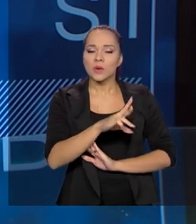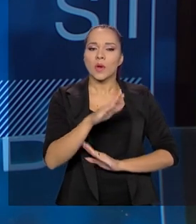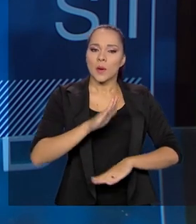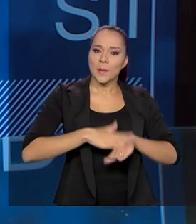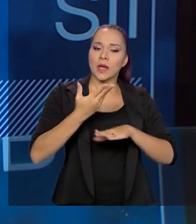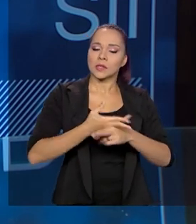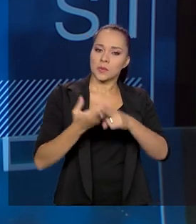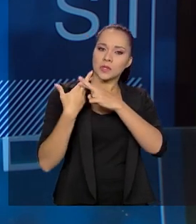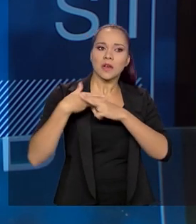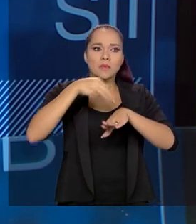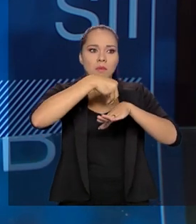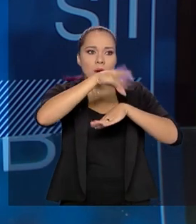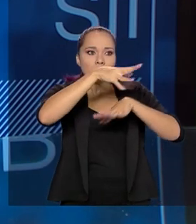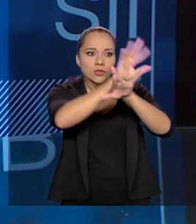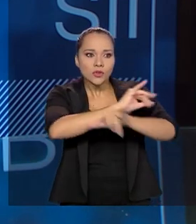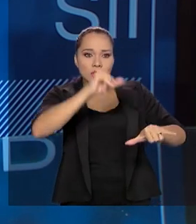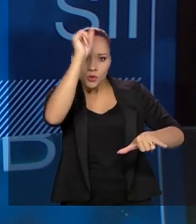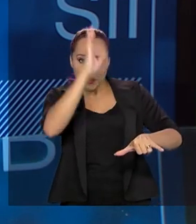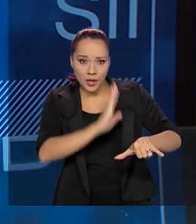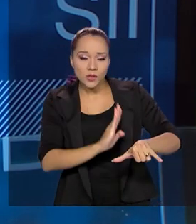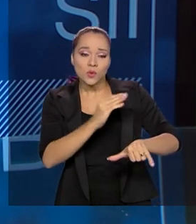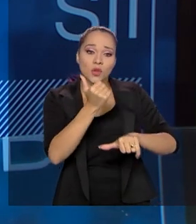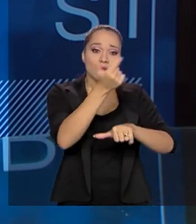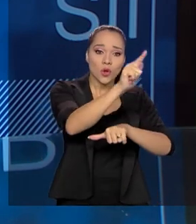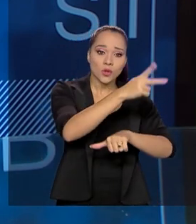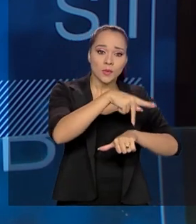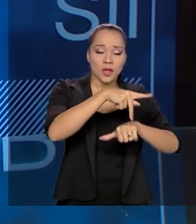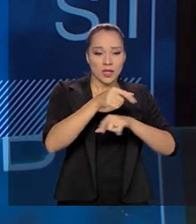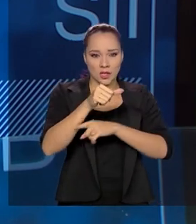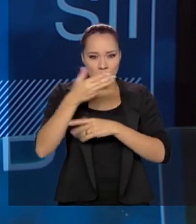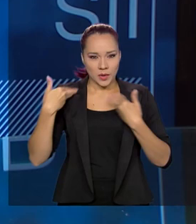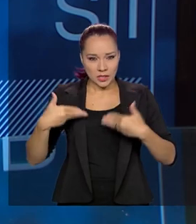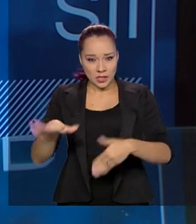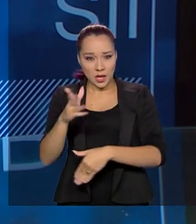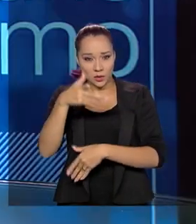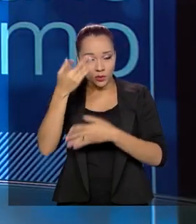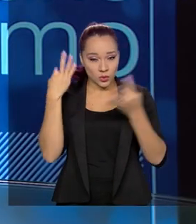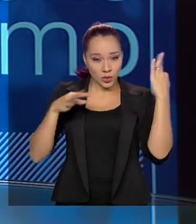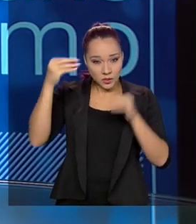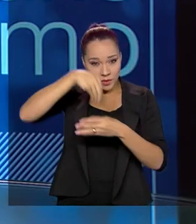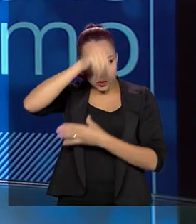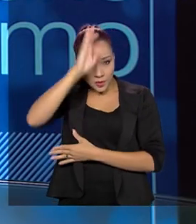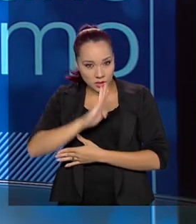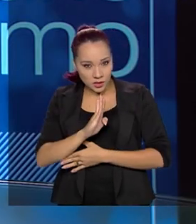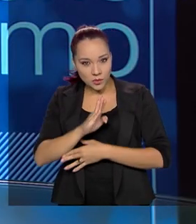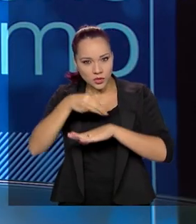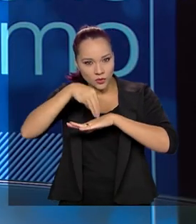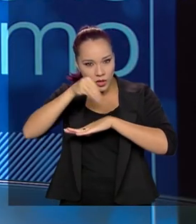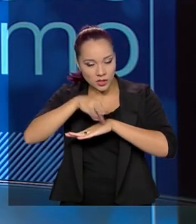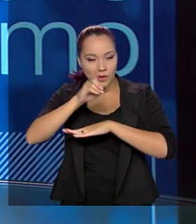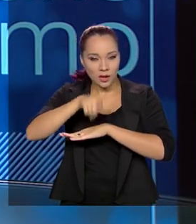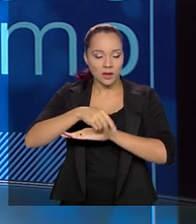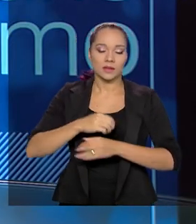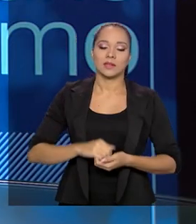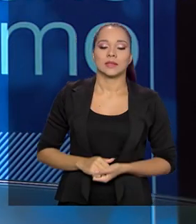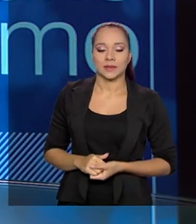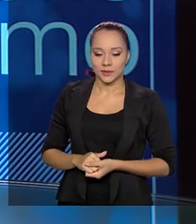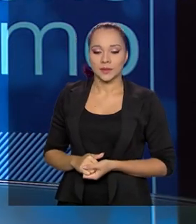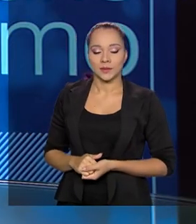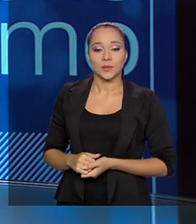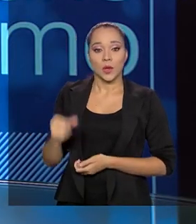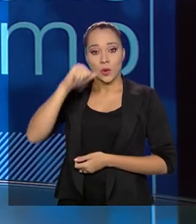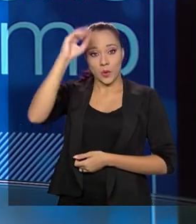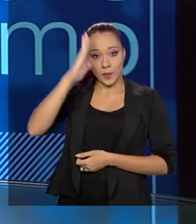promoção do Brasil no exterior e o Ministério do Turismo internamente, seria isso? Exatamente. O Brasil hoje